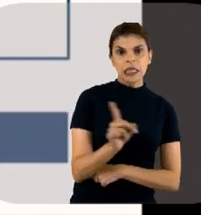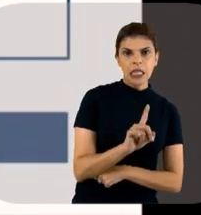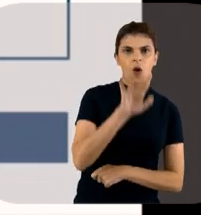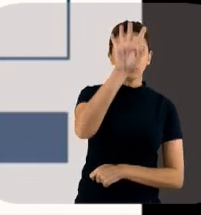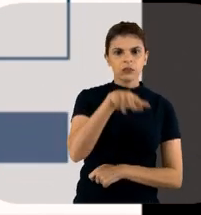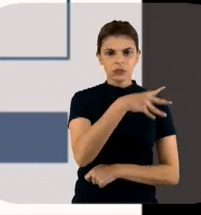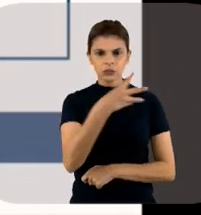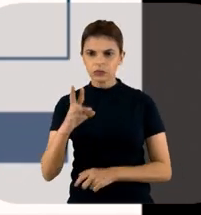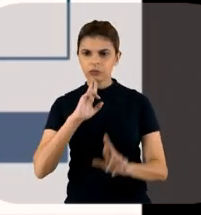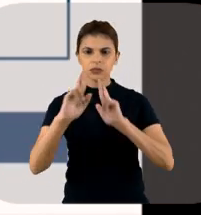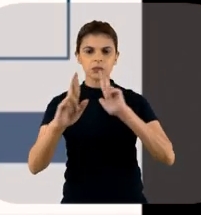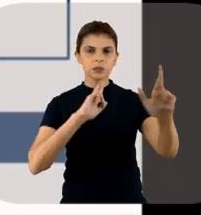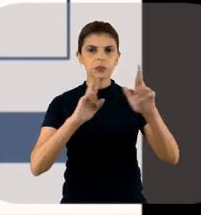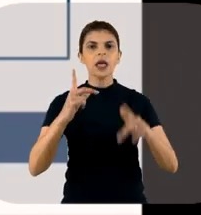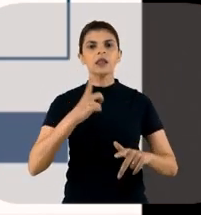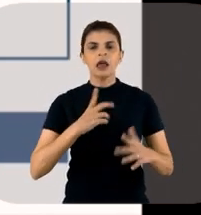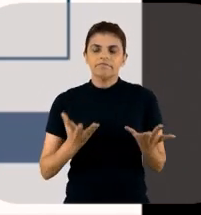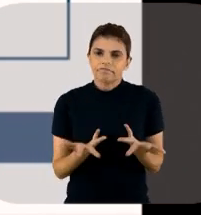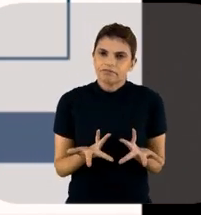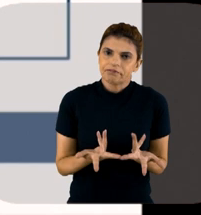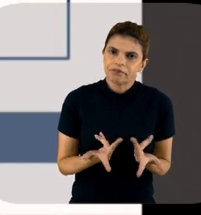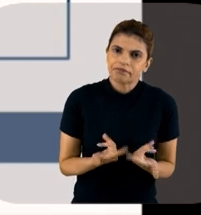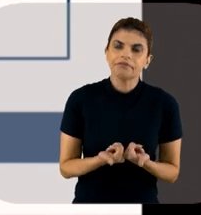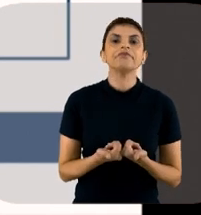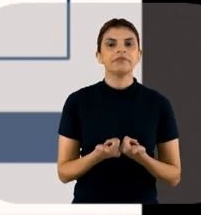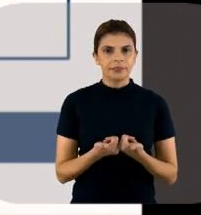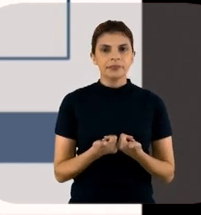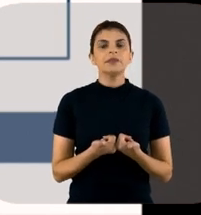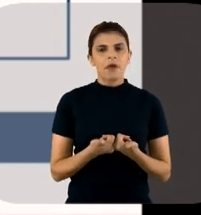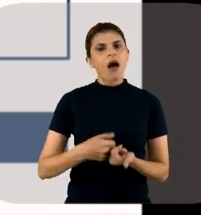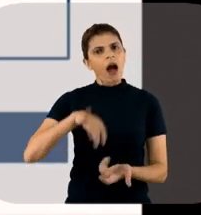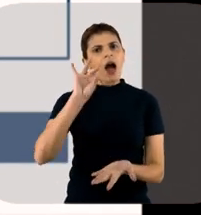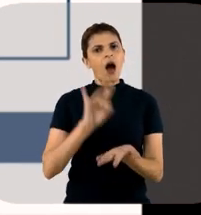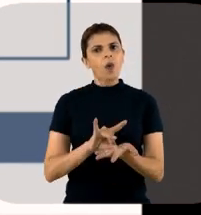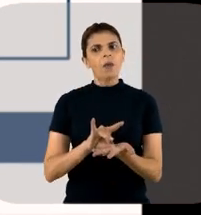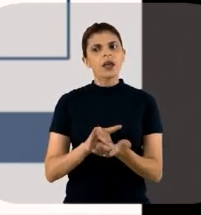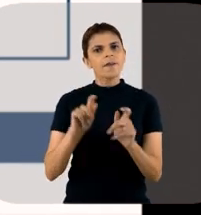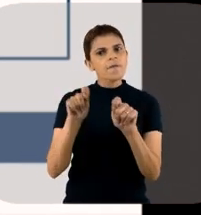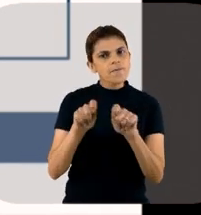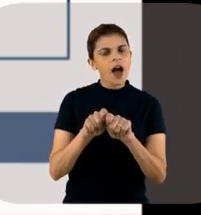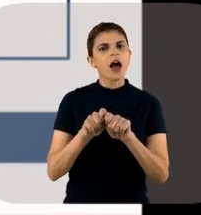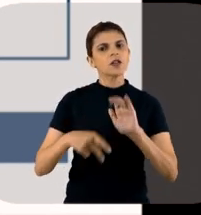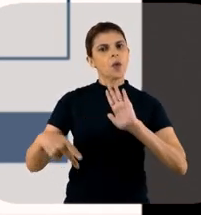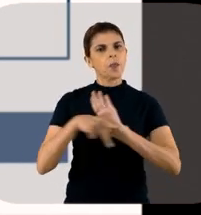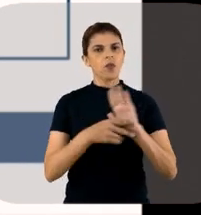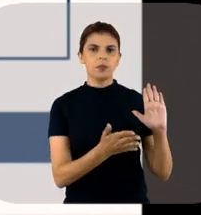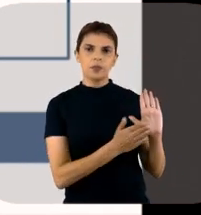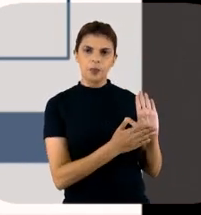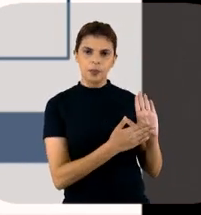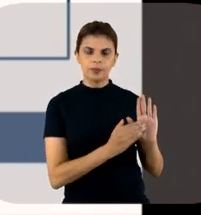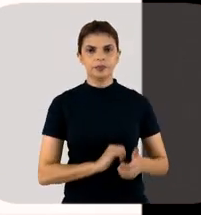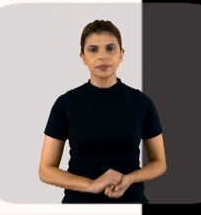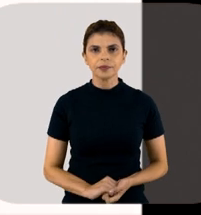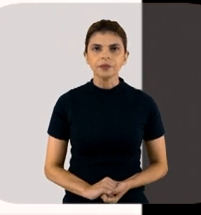para que a gente tenha uma efetividade e que ele realmente aconteça dentro da sua